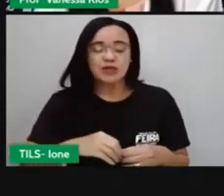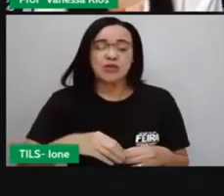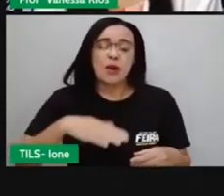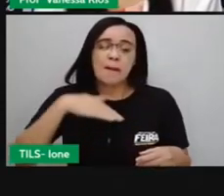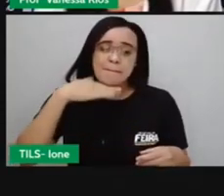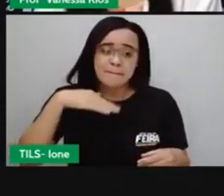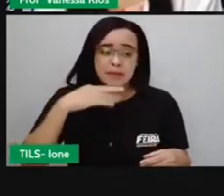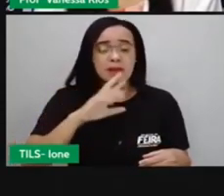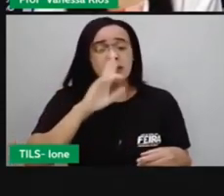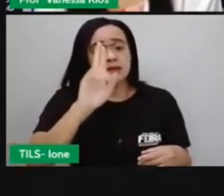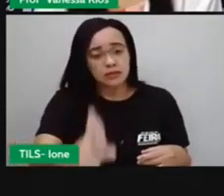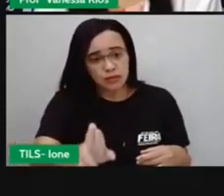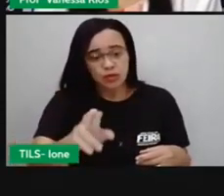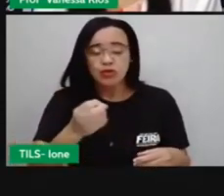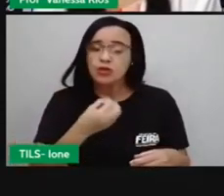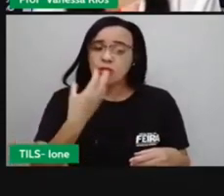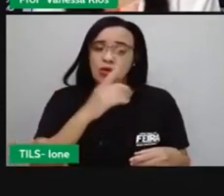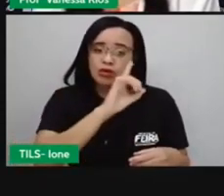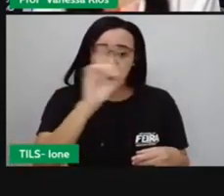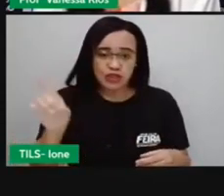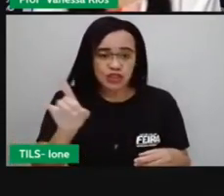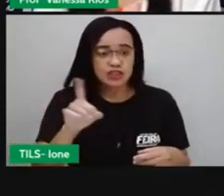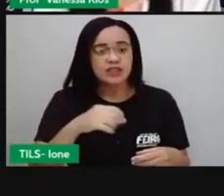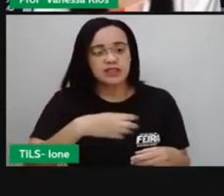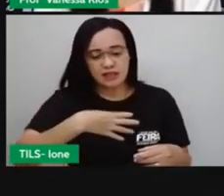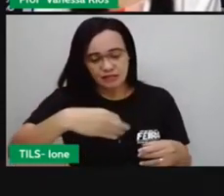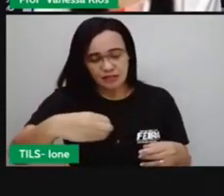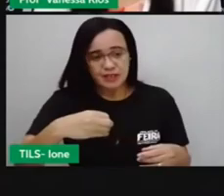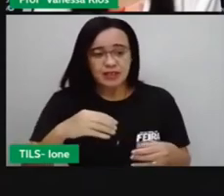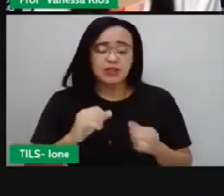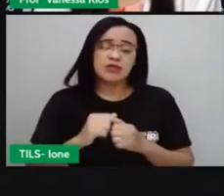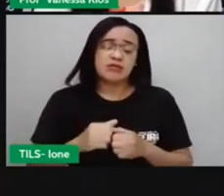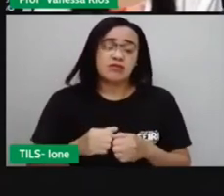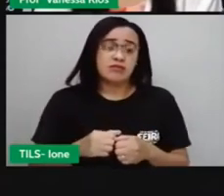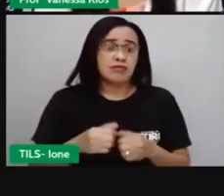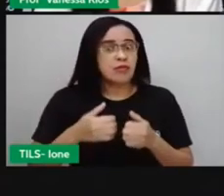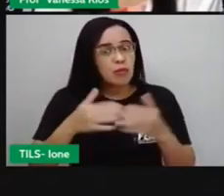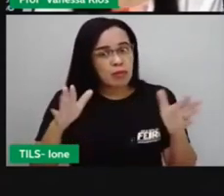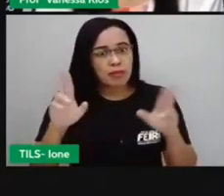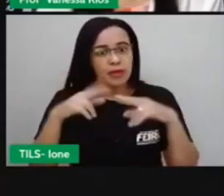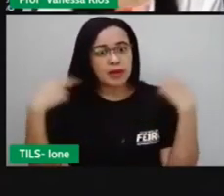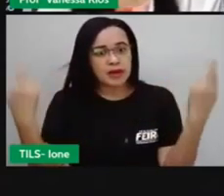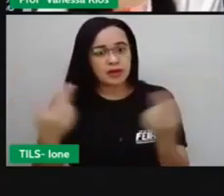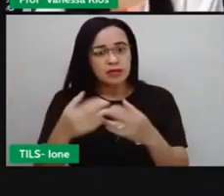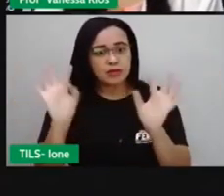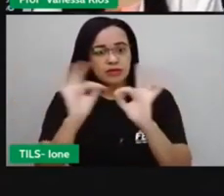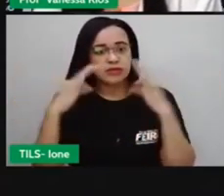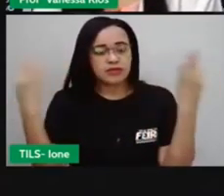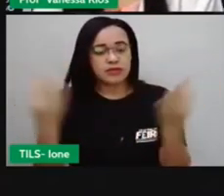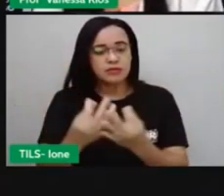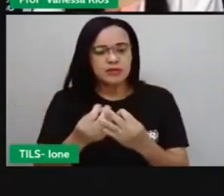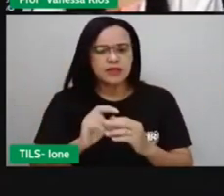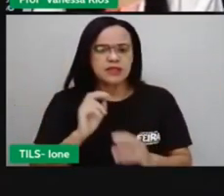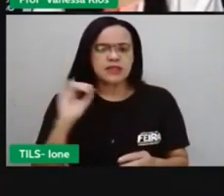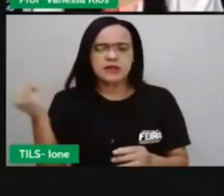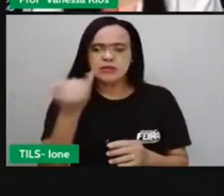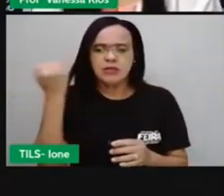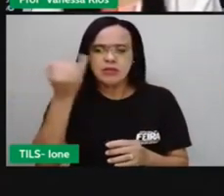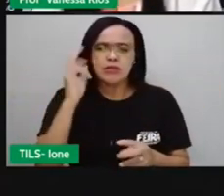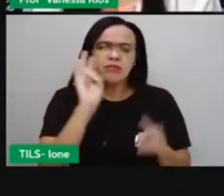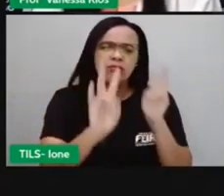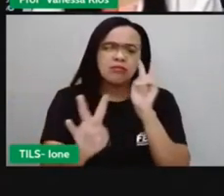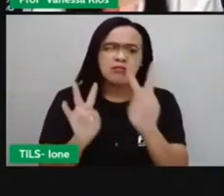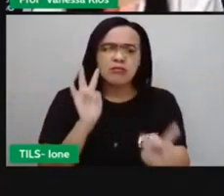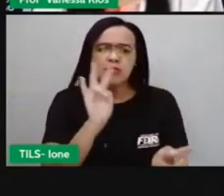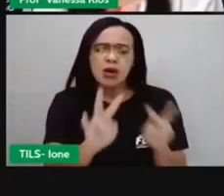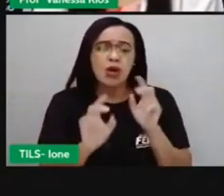Bom dia, filho. Vamos começar a nossa reunião de família. É importante observar aí que essas mensagens,